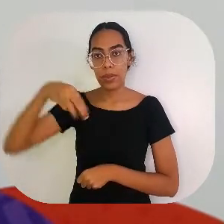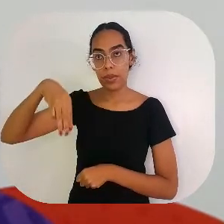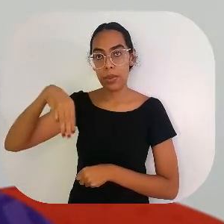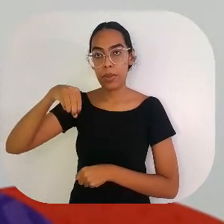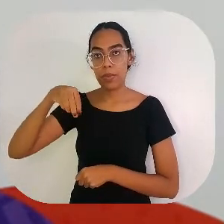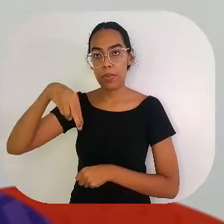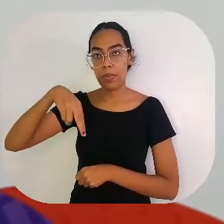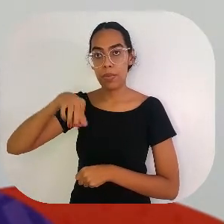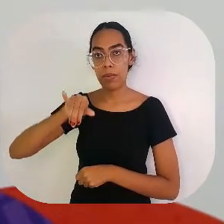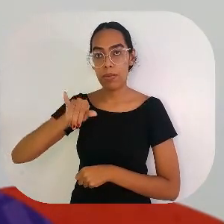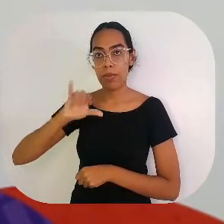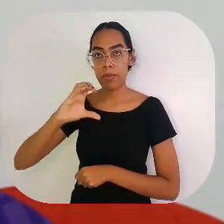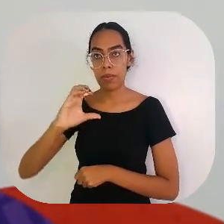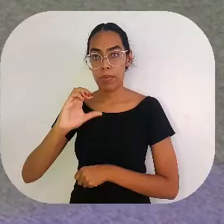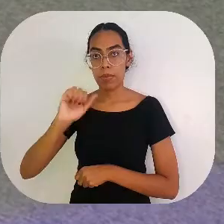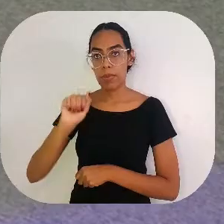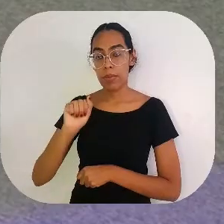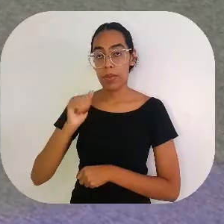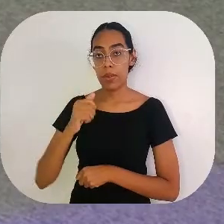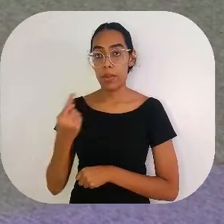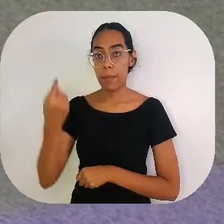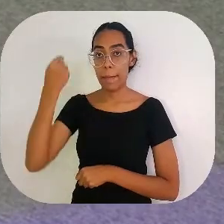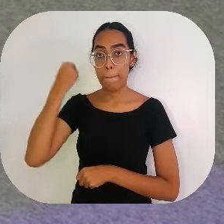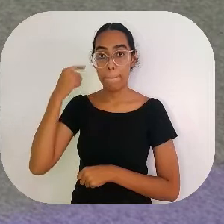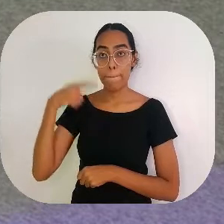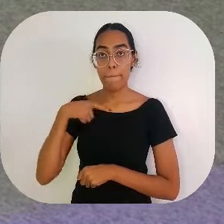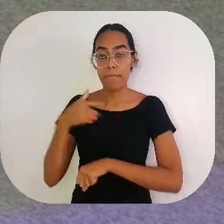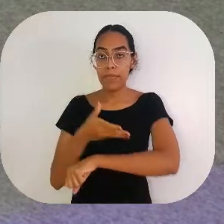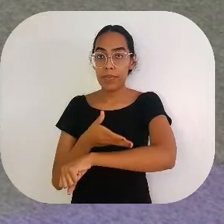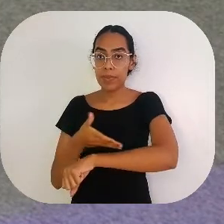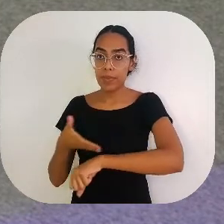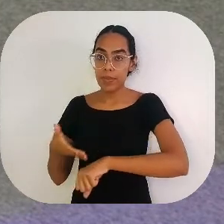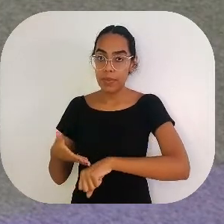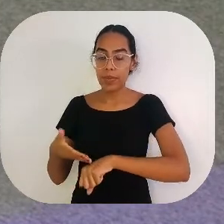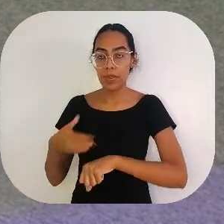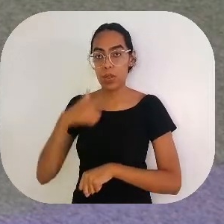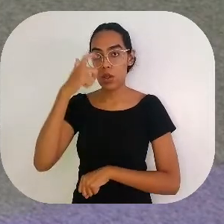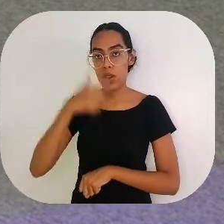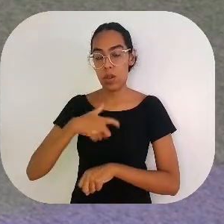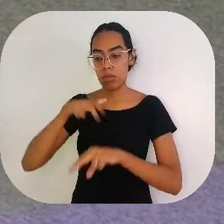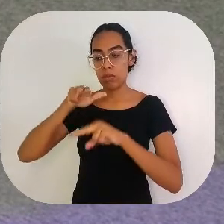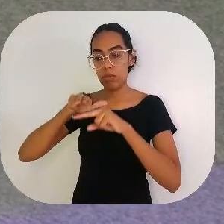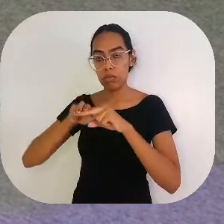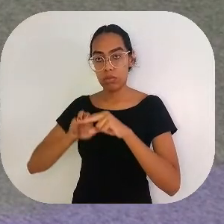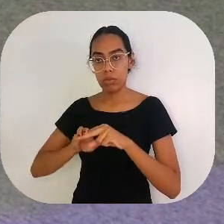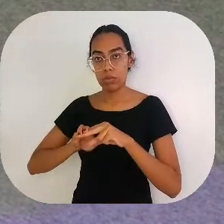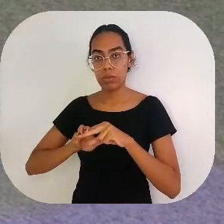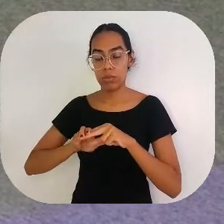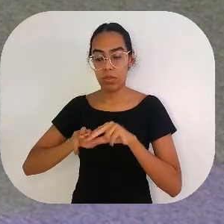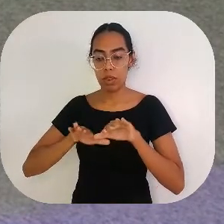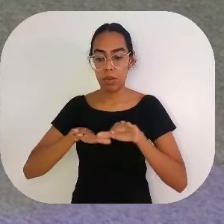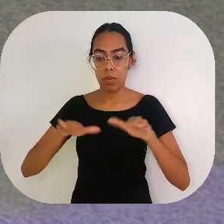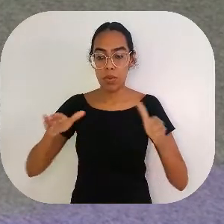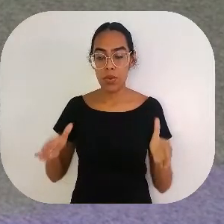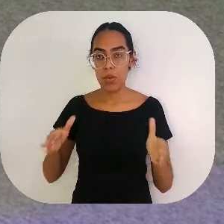é Mônica Rodrigues. Atrás de mim tem um fundo branco. Eu estou sentada numa